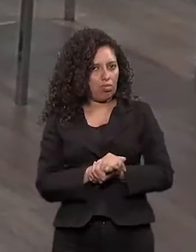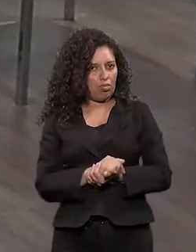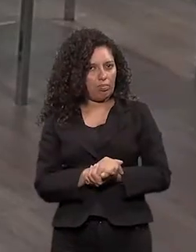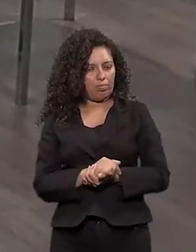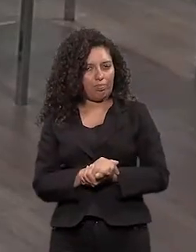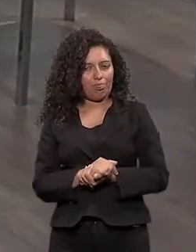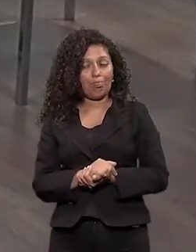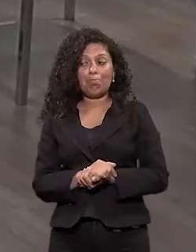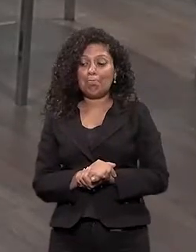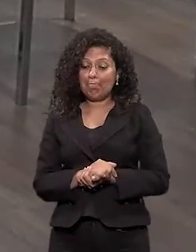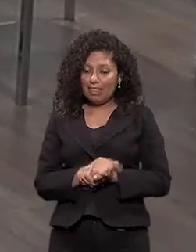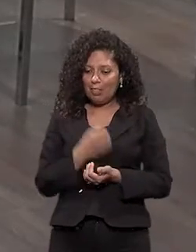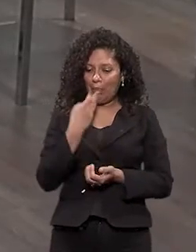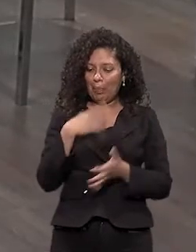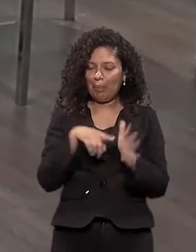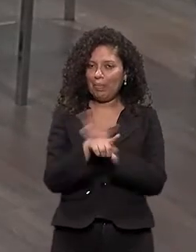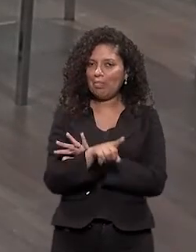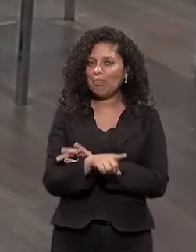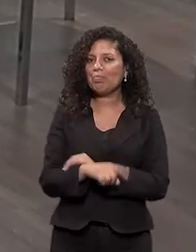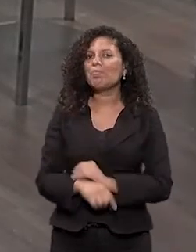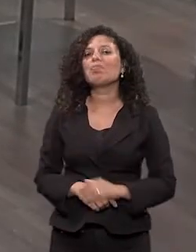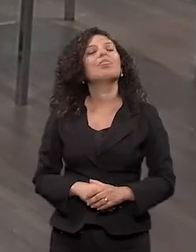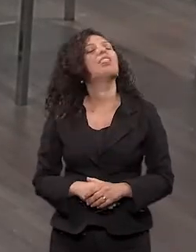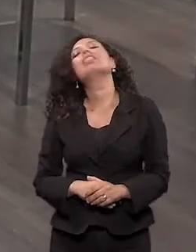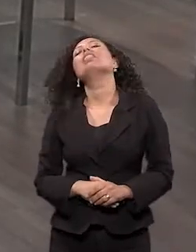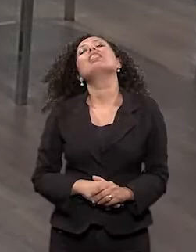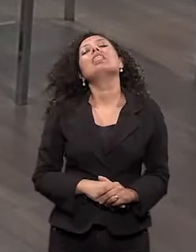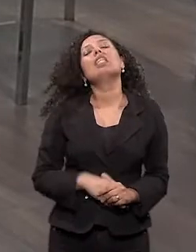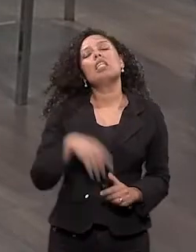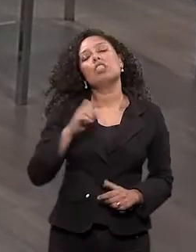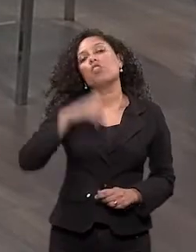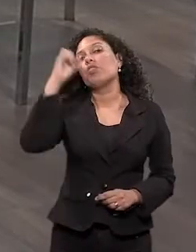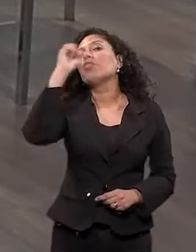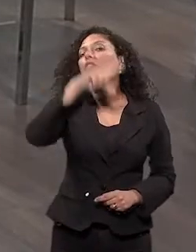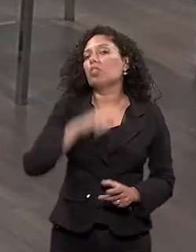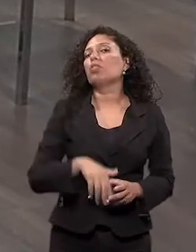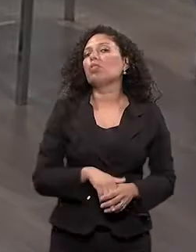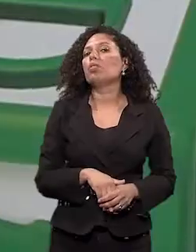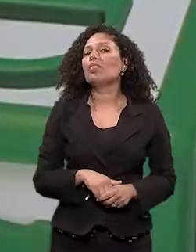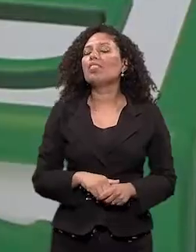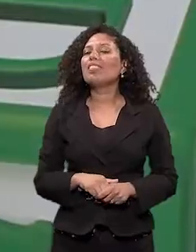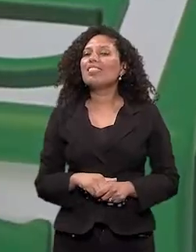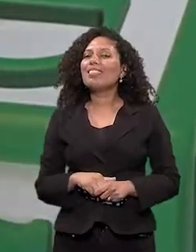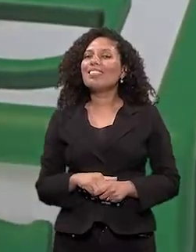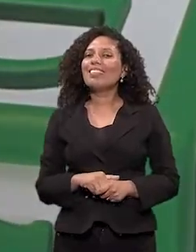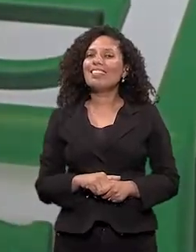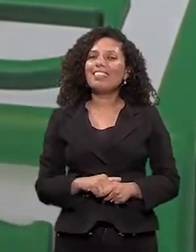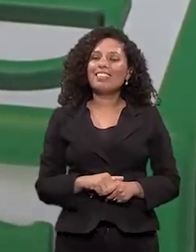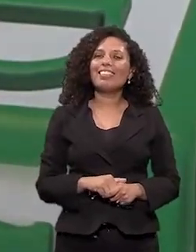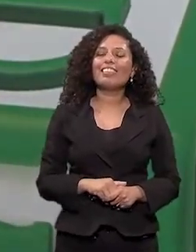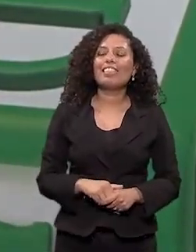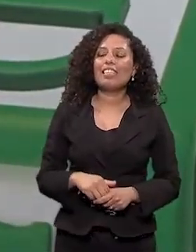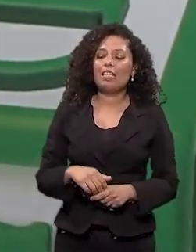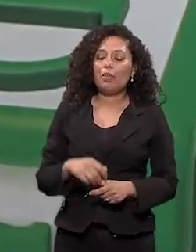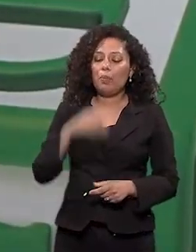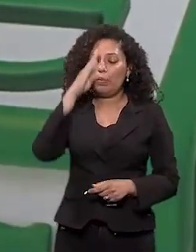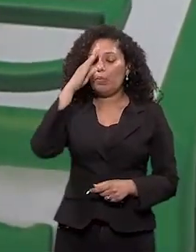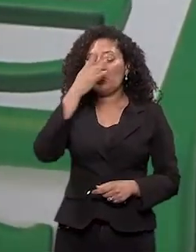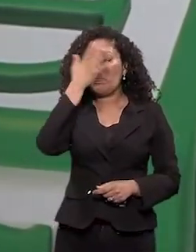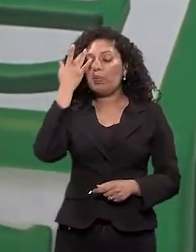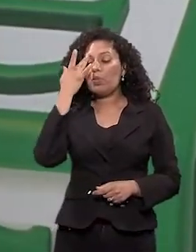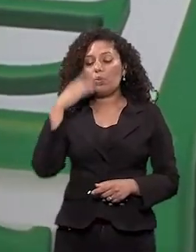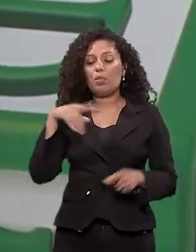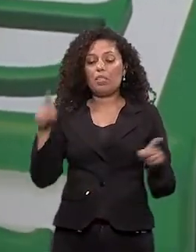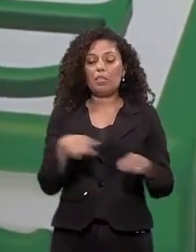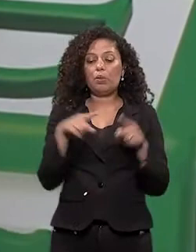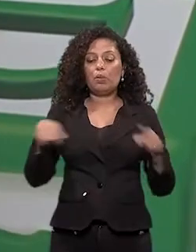Tá aí uma boa pergunta Tem uma questão do desafio, né? Tem atraente pra pessoa que tá tocando, né? Claro